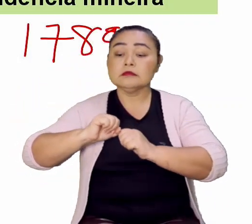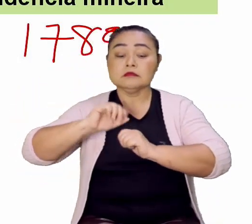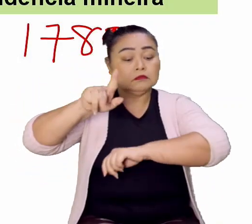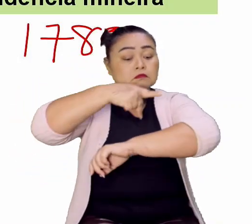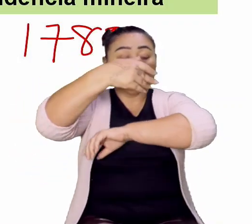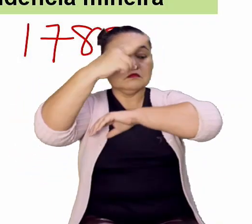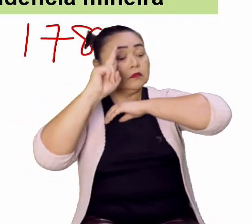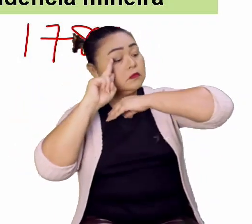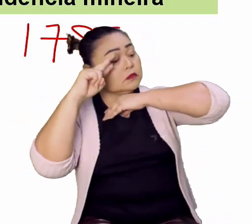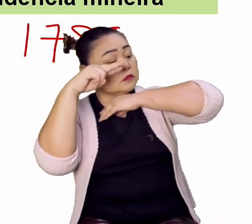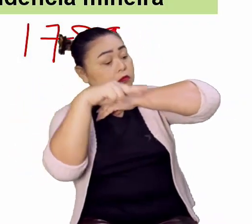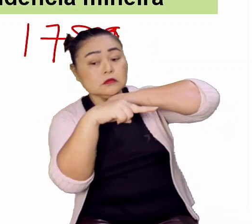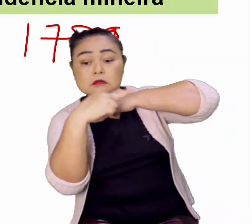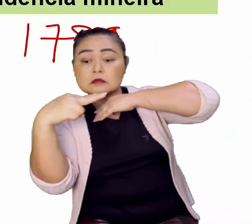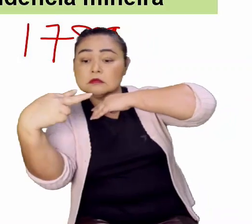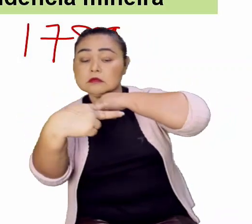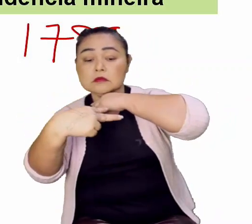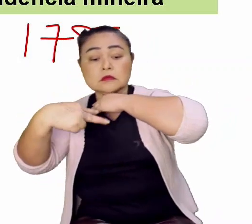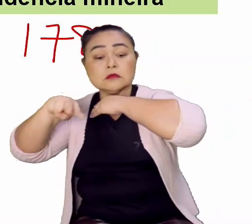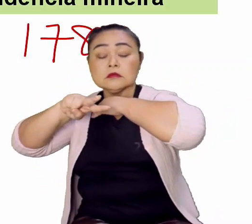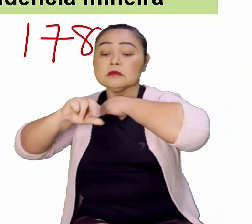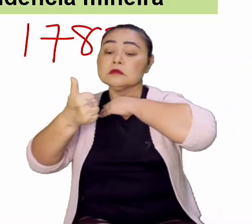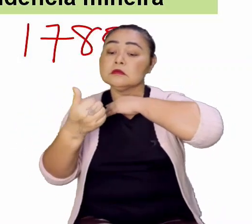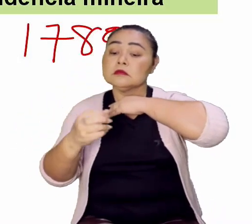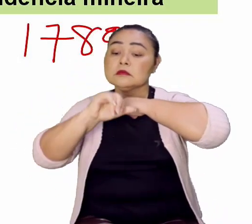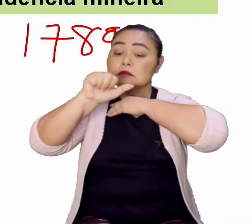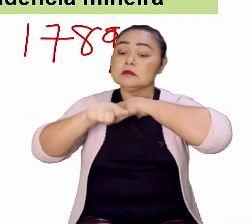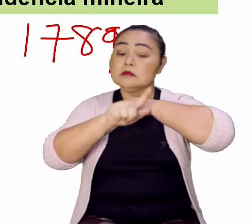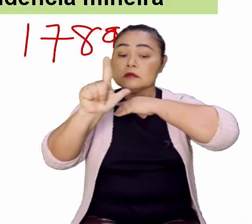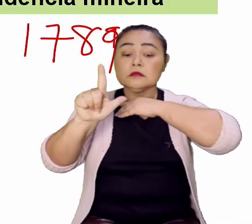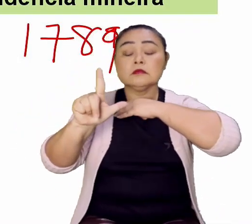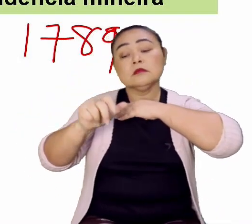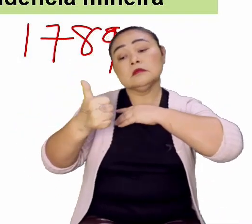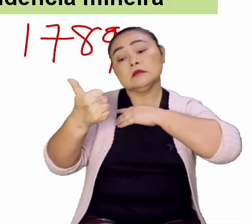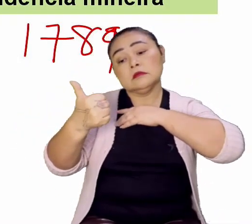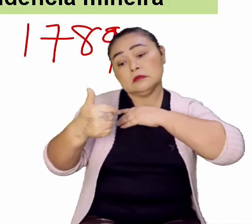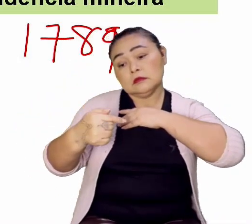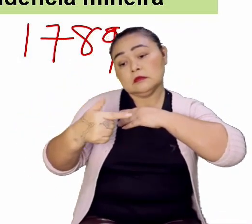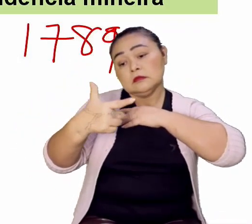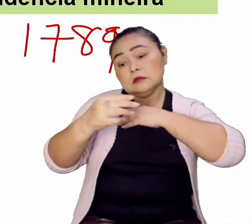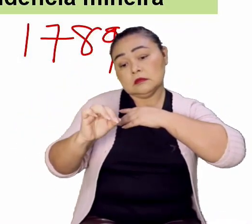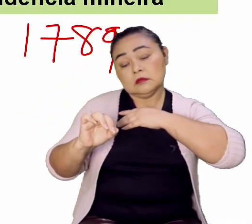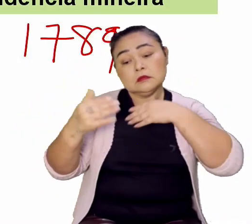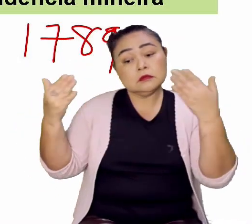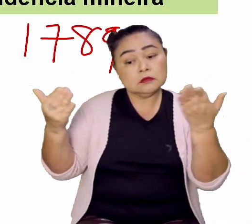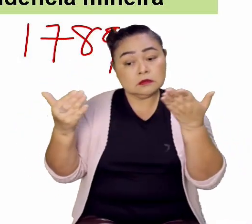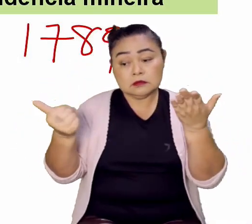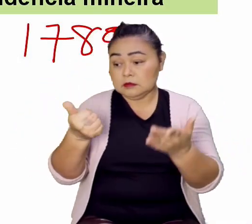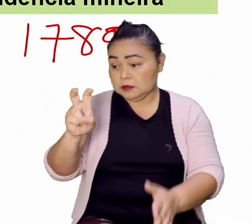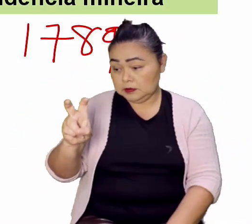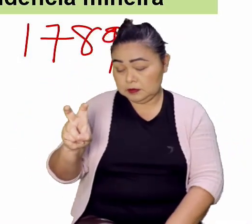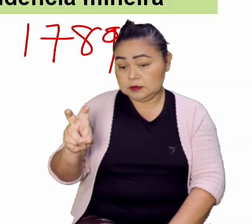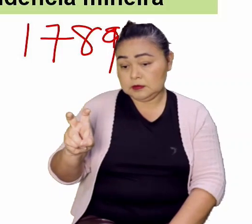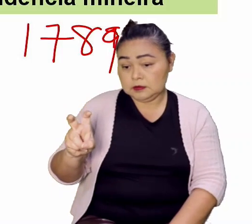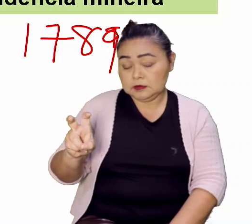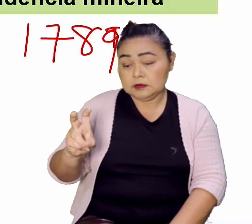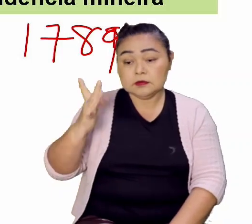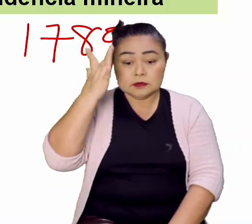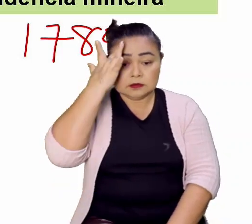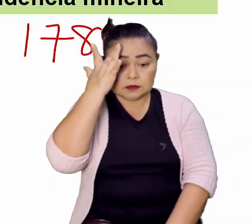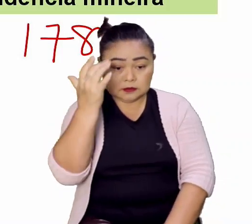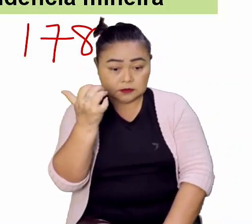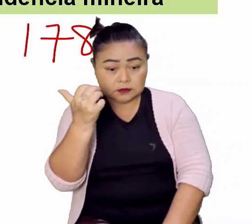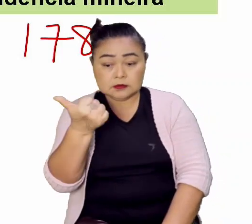No dia 16 de julho de 1720. Hoje é dia 15, amanhã